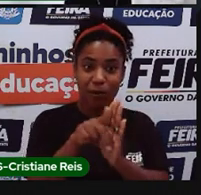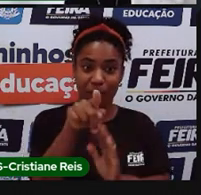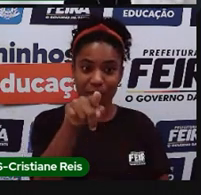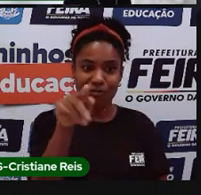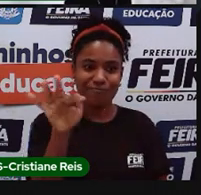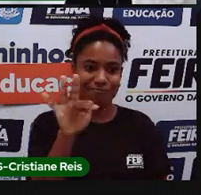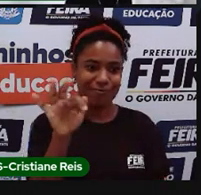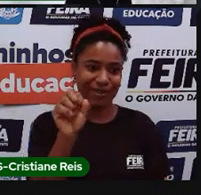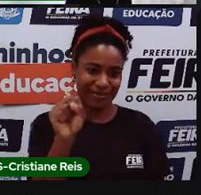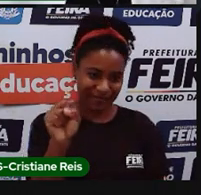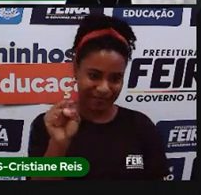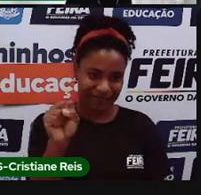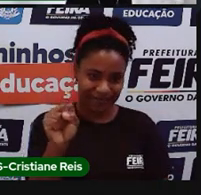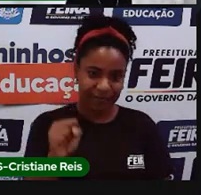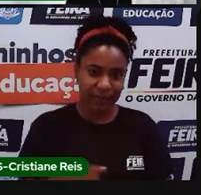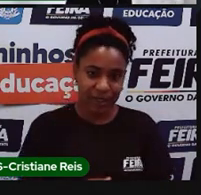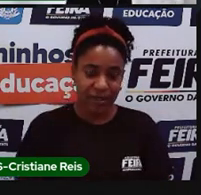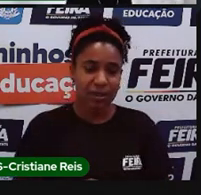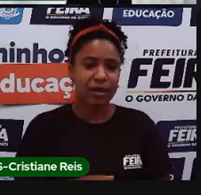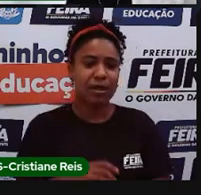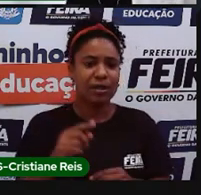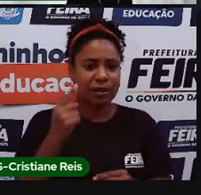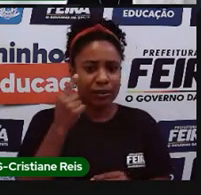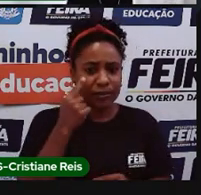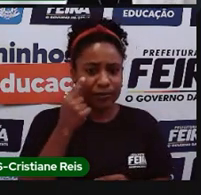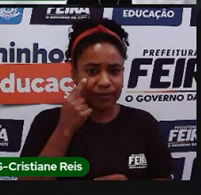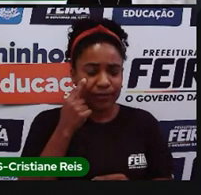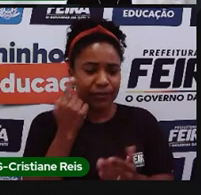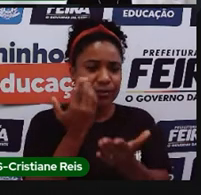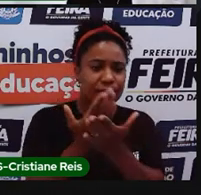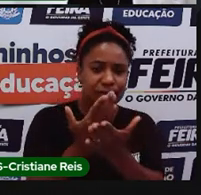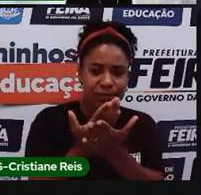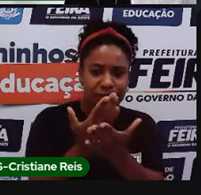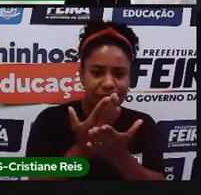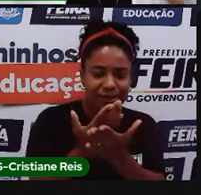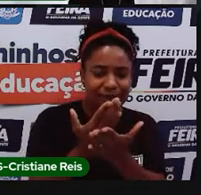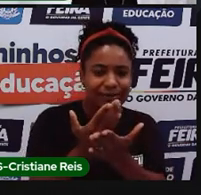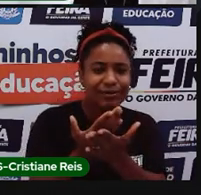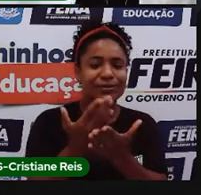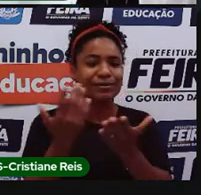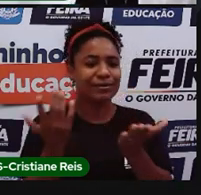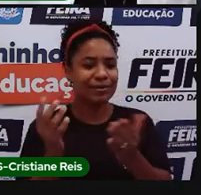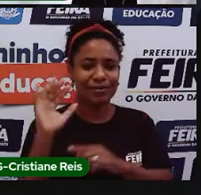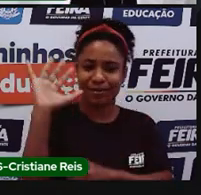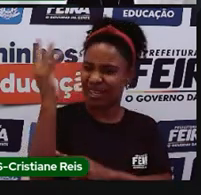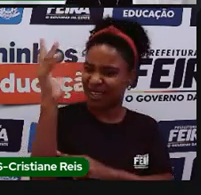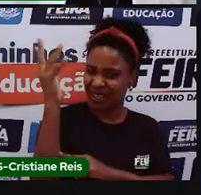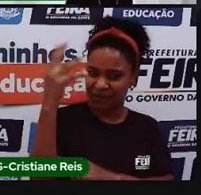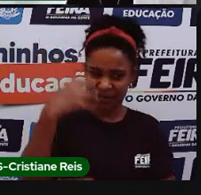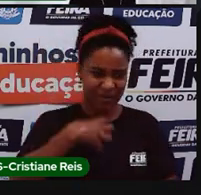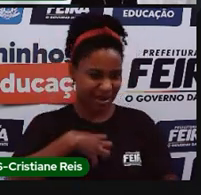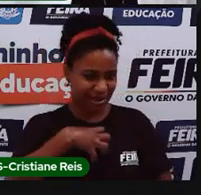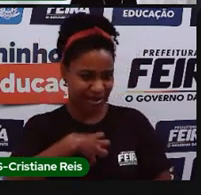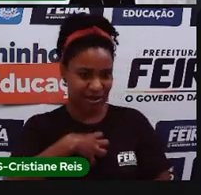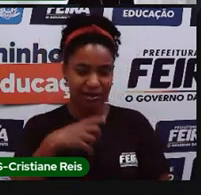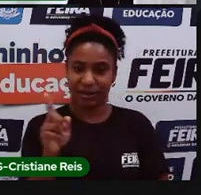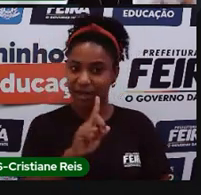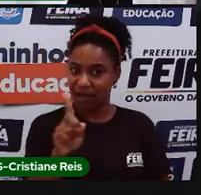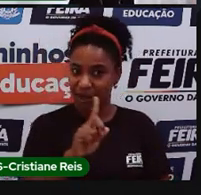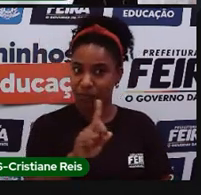E aí, indica o que que a gente vai estudar. Eu aqui não vou estudar, por exemplo, o clima da Bahia, não vou estudar, a parte, né,